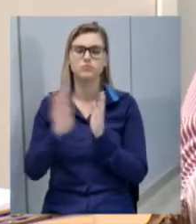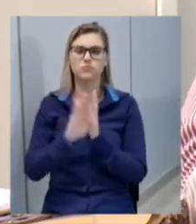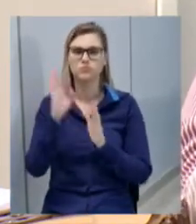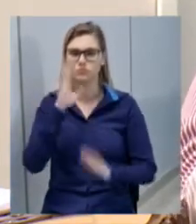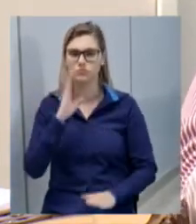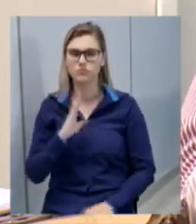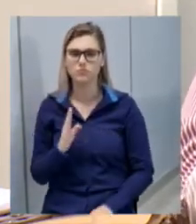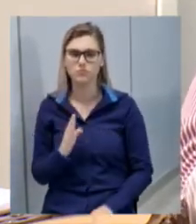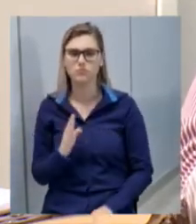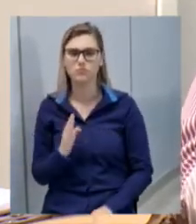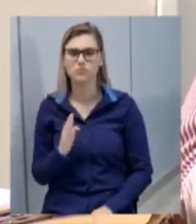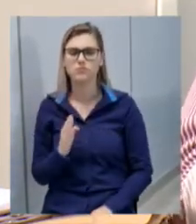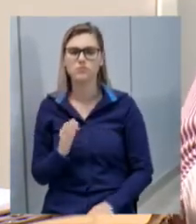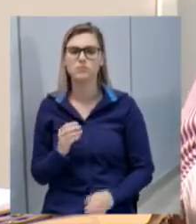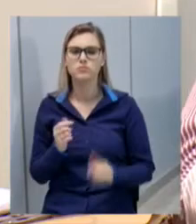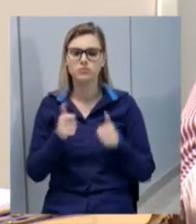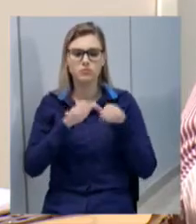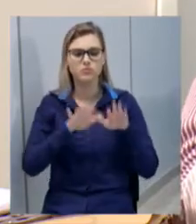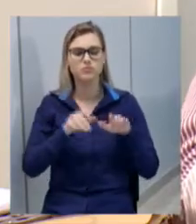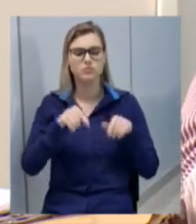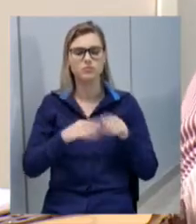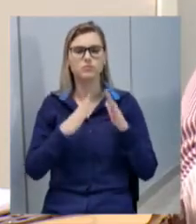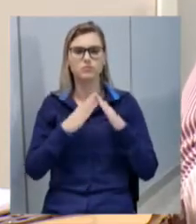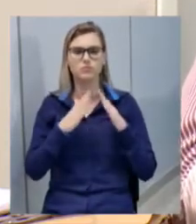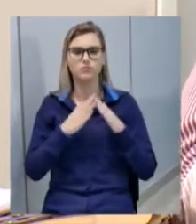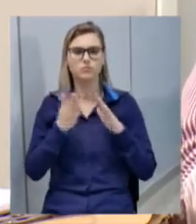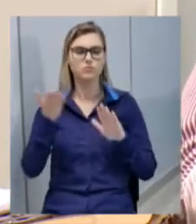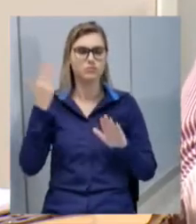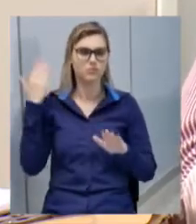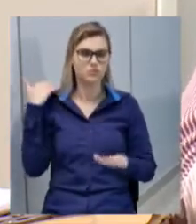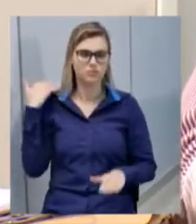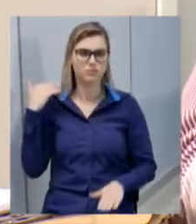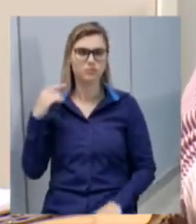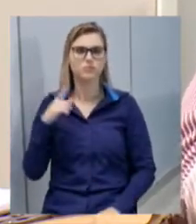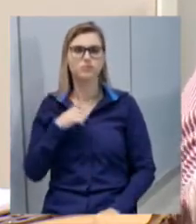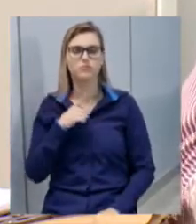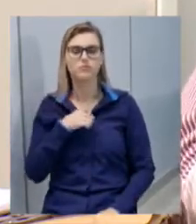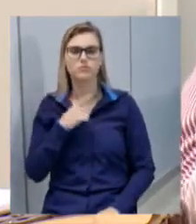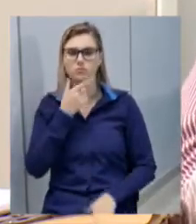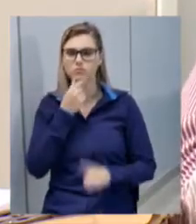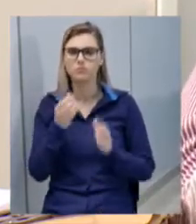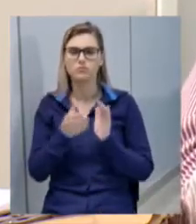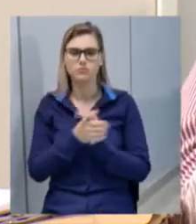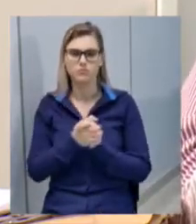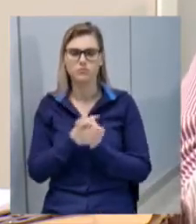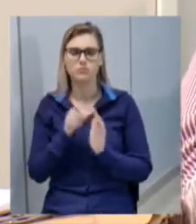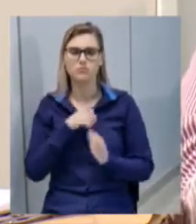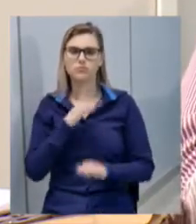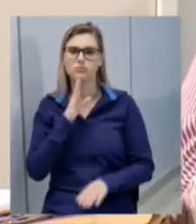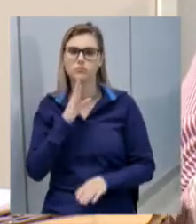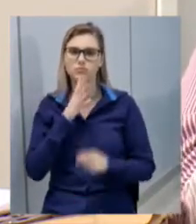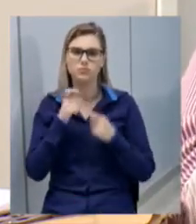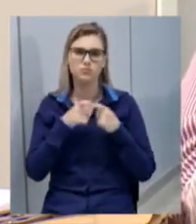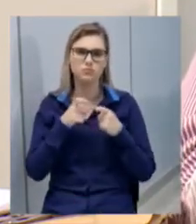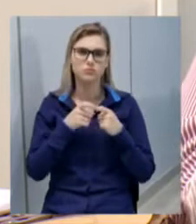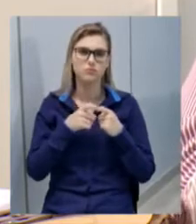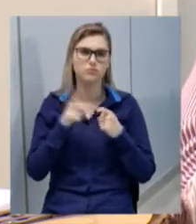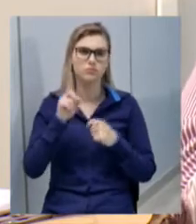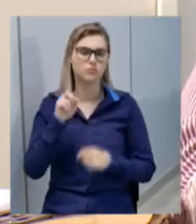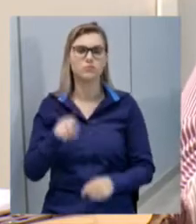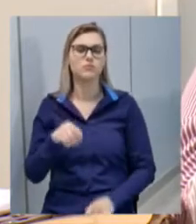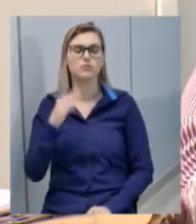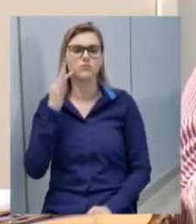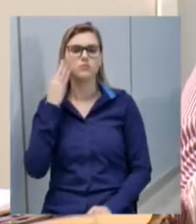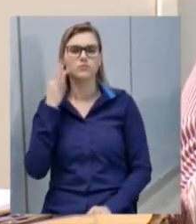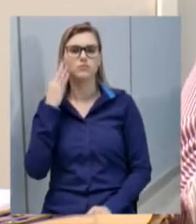instalaram aqui no município de Xancherê e na época ela e o esposo tinham alguns conhecimentos de medicina não era uma faculdade